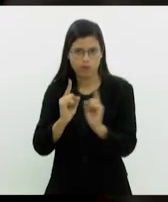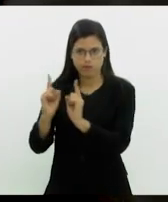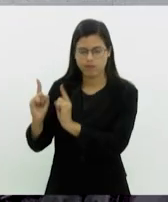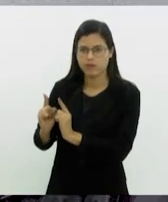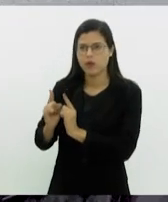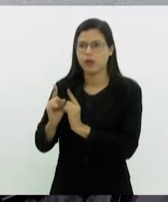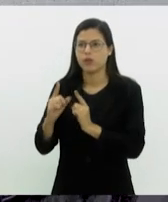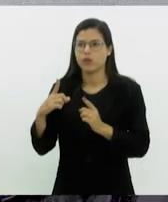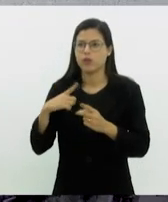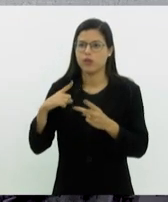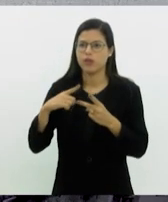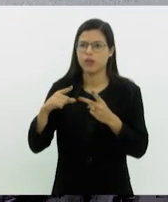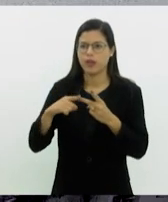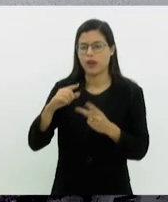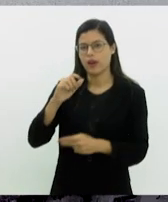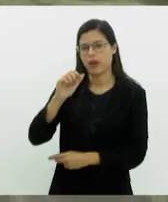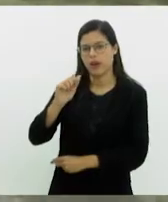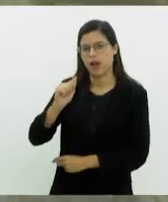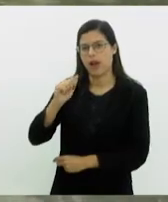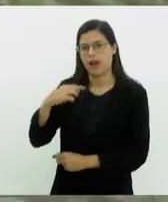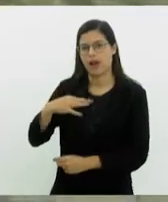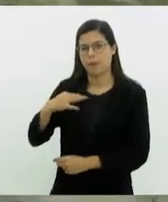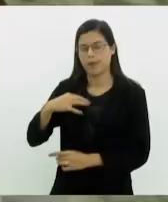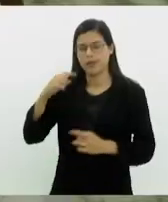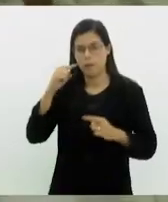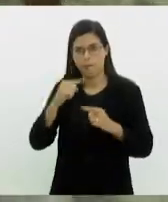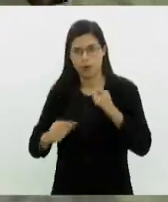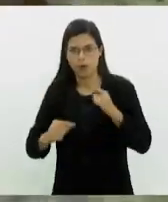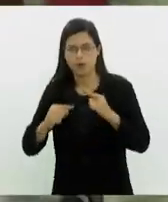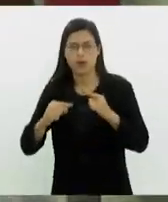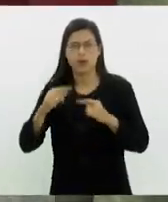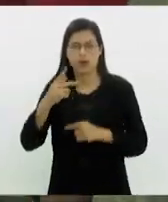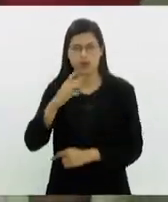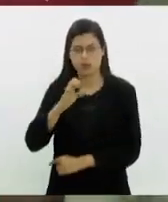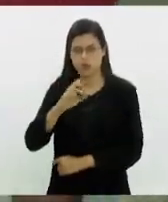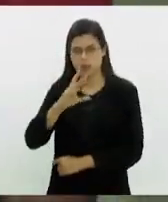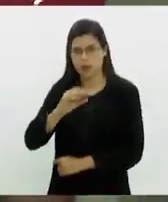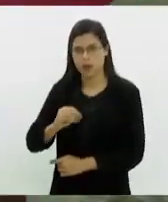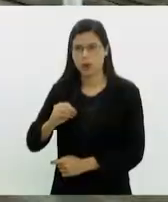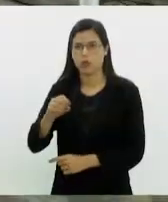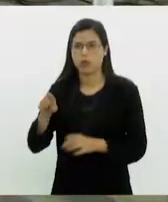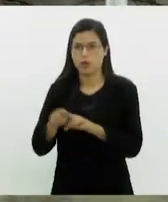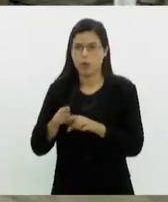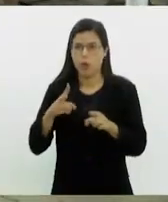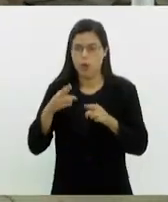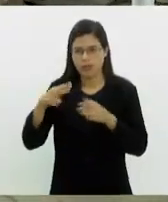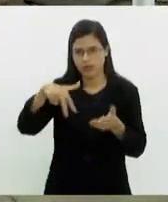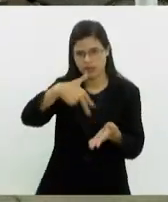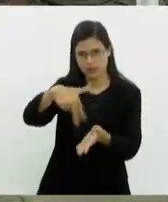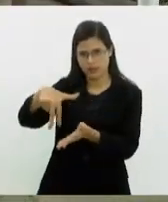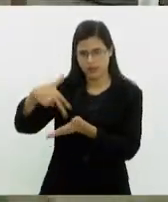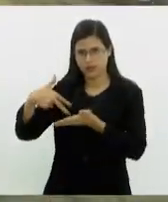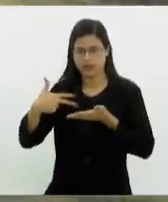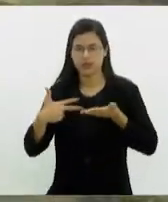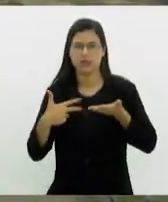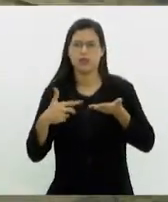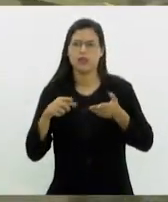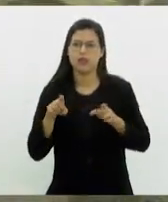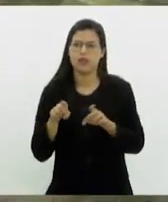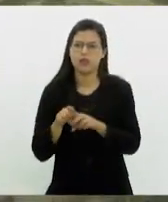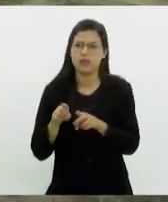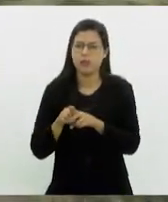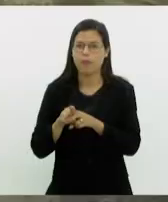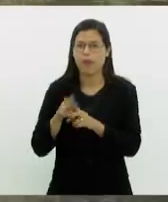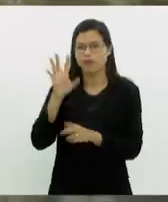Penedo, a camisa proibida de João Pedro Castro, o corte da dancinha de Luiz Guilherme Guerreiro e a distração de